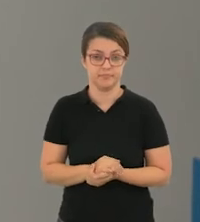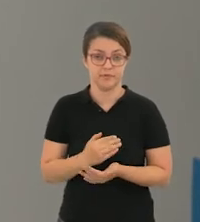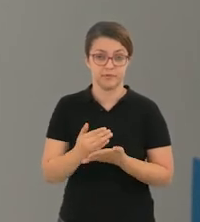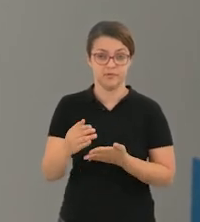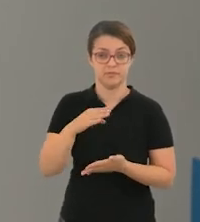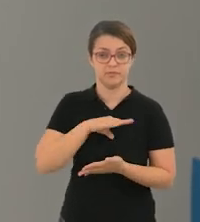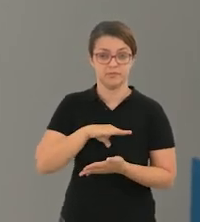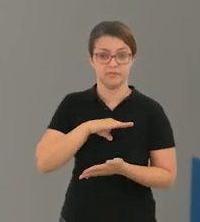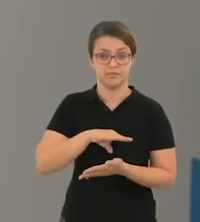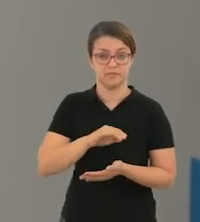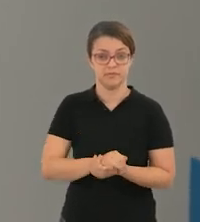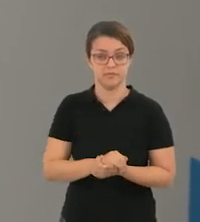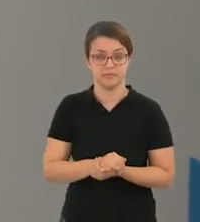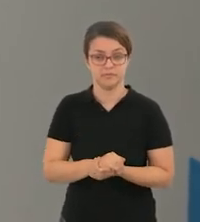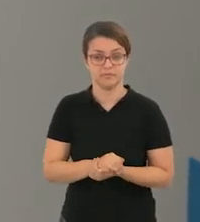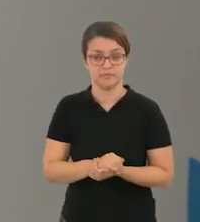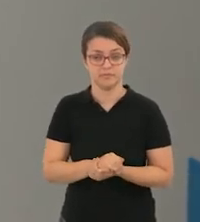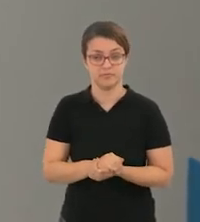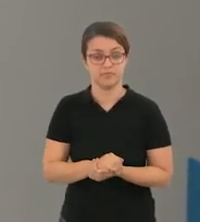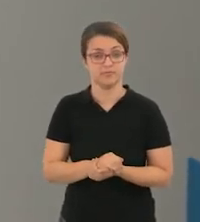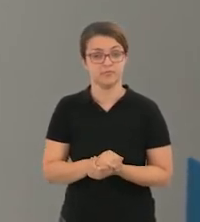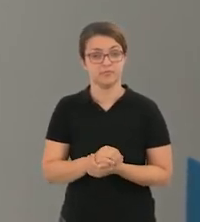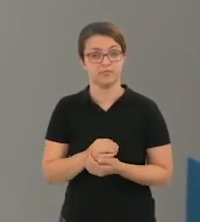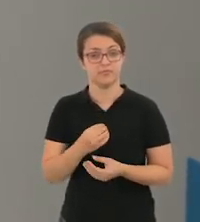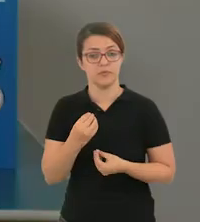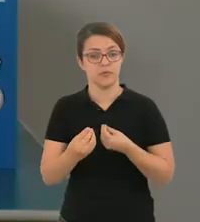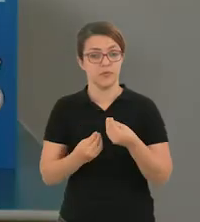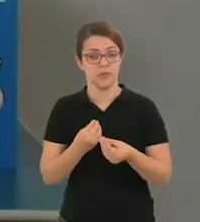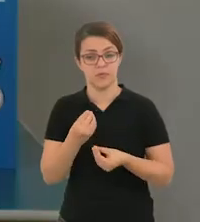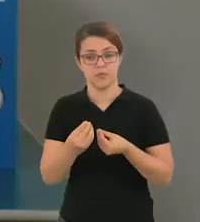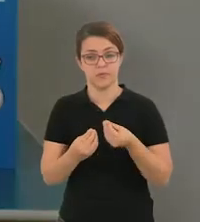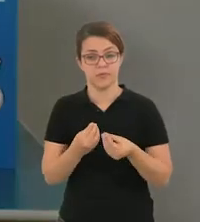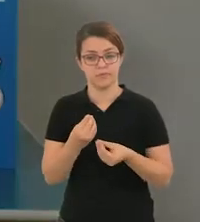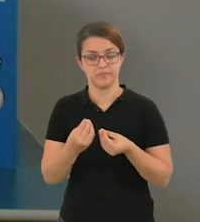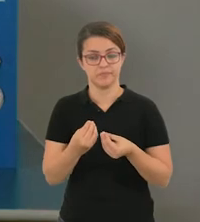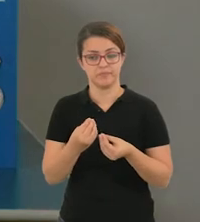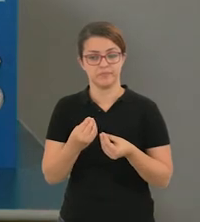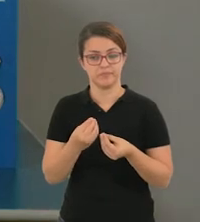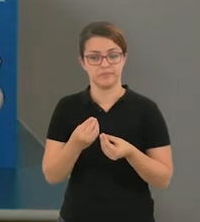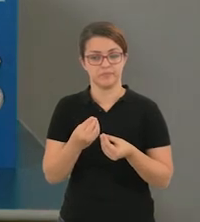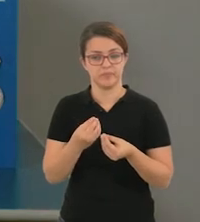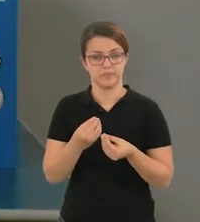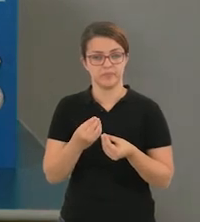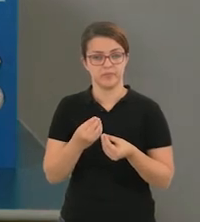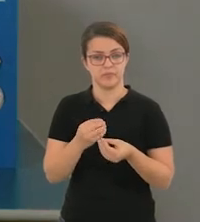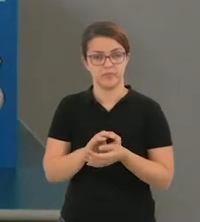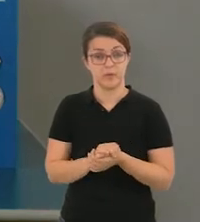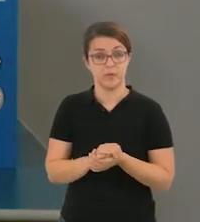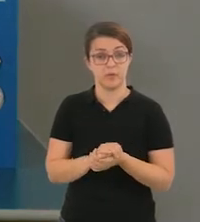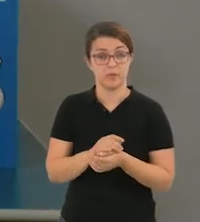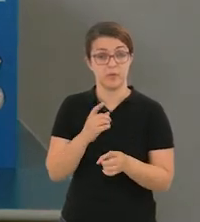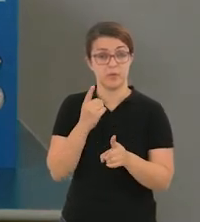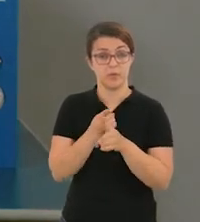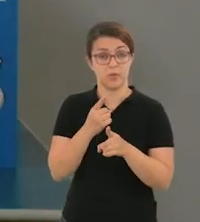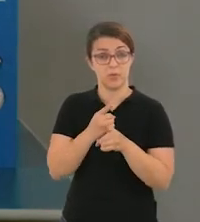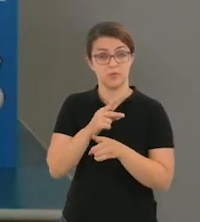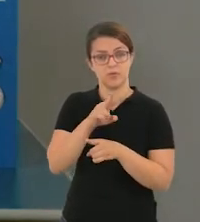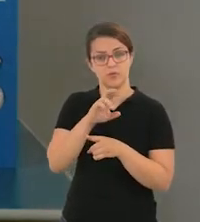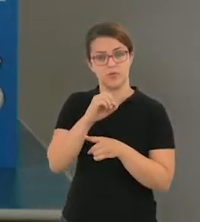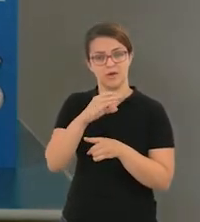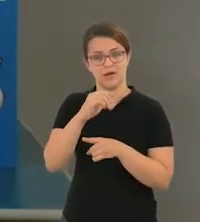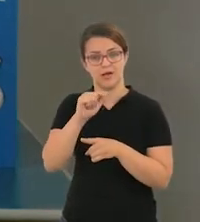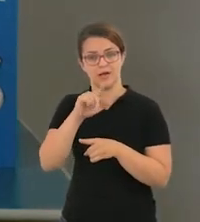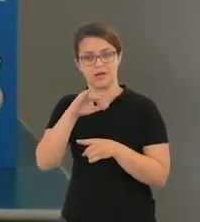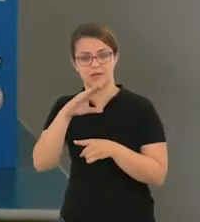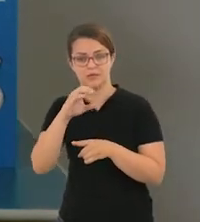portuguesa, o termo 1 irá trabalhar com o encontro vocálico, que são aquelas vogais que aparecem juntas na mesma sílaba.